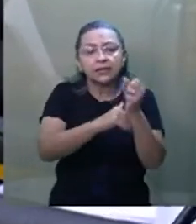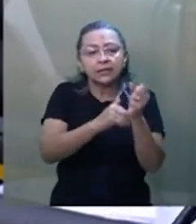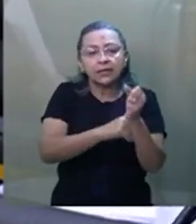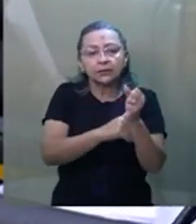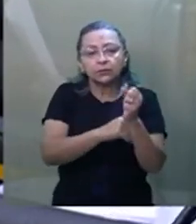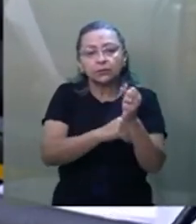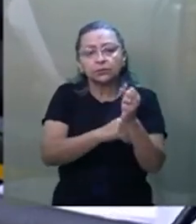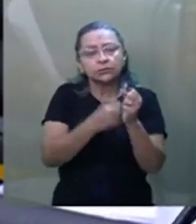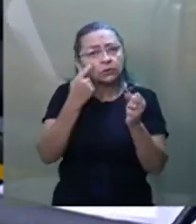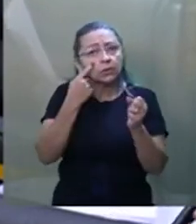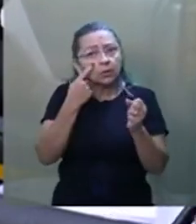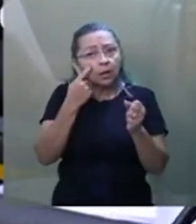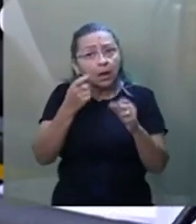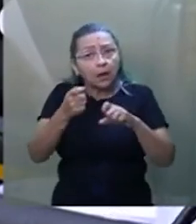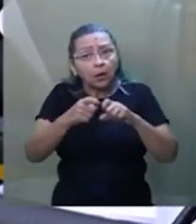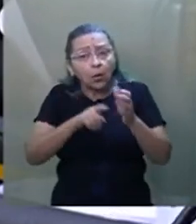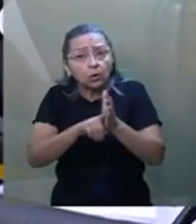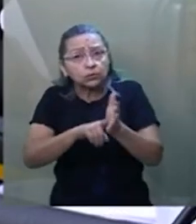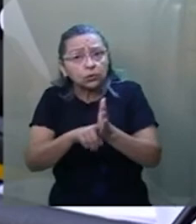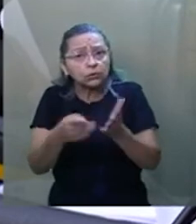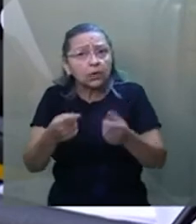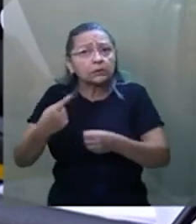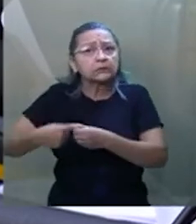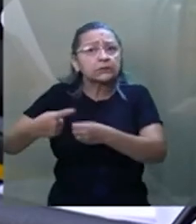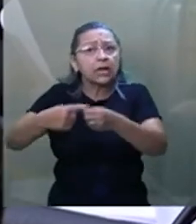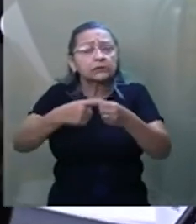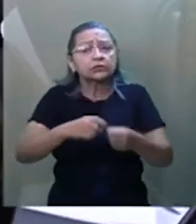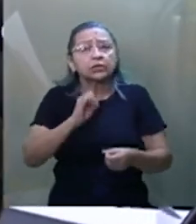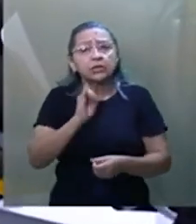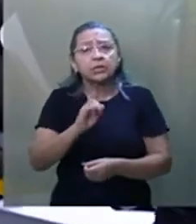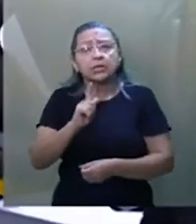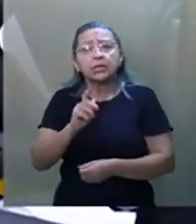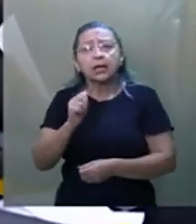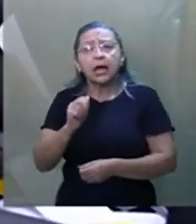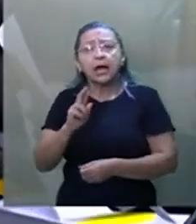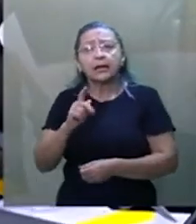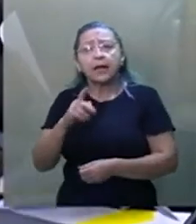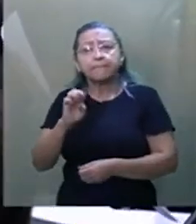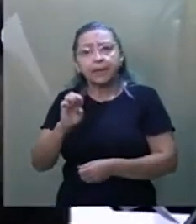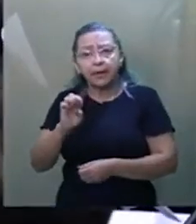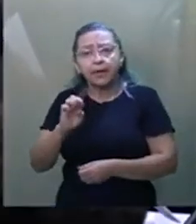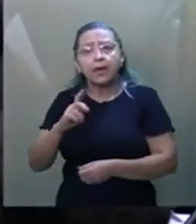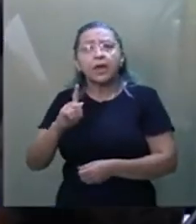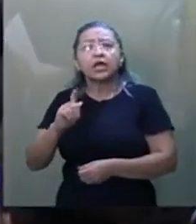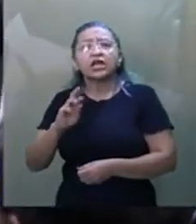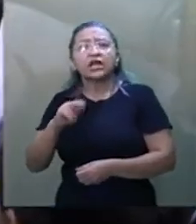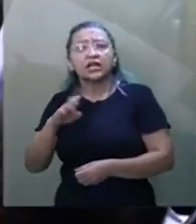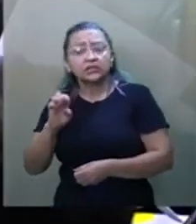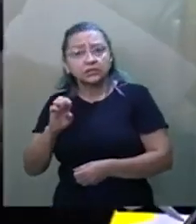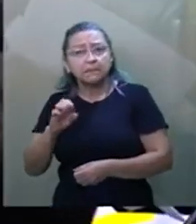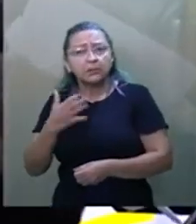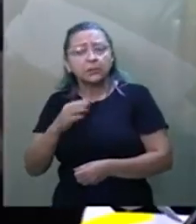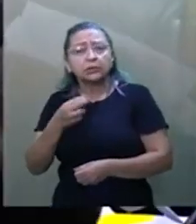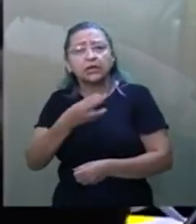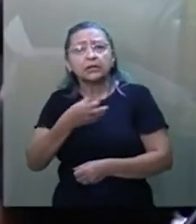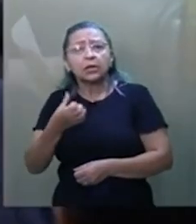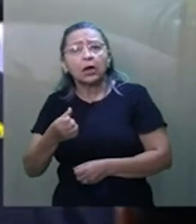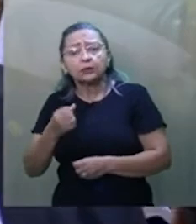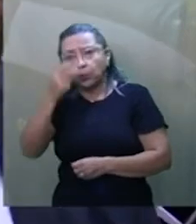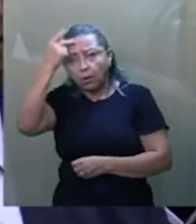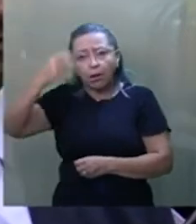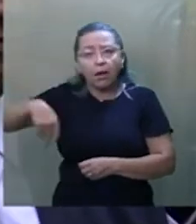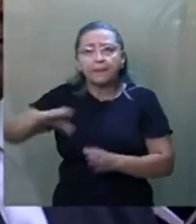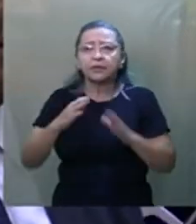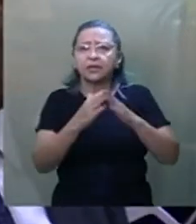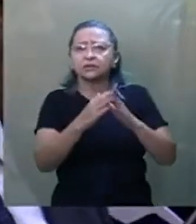de consultas. As consultas na cidade de Garapé Grande chegaram à média de 34 por habitante. E o recorde